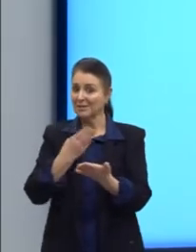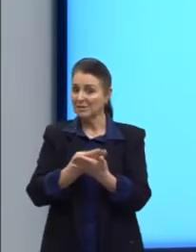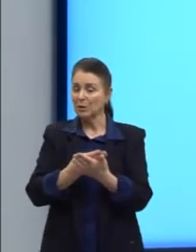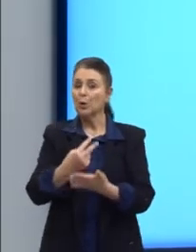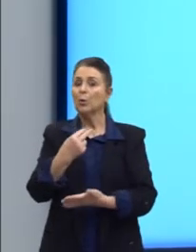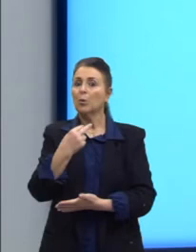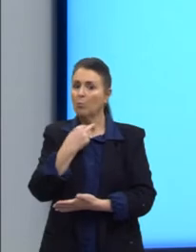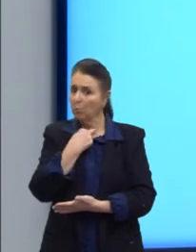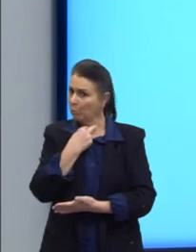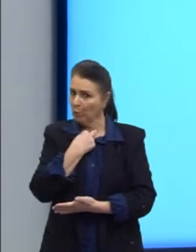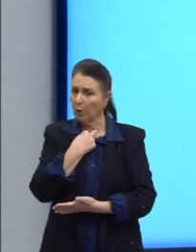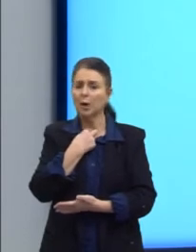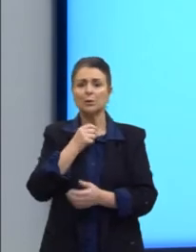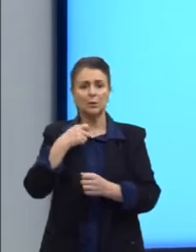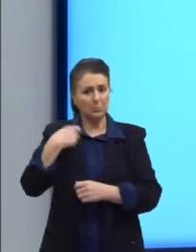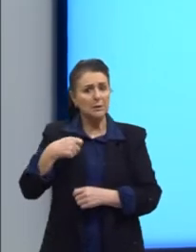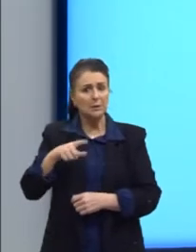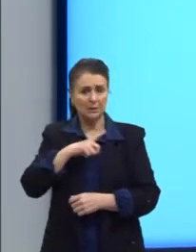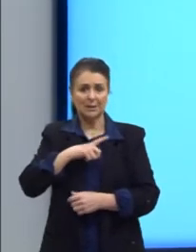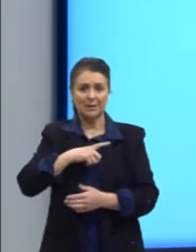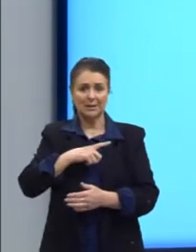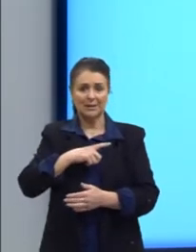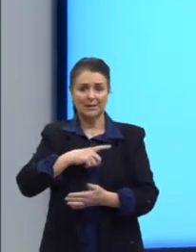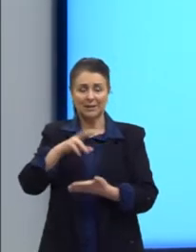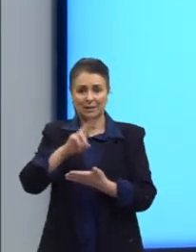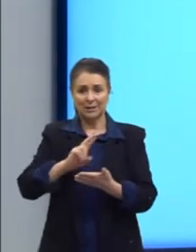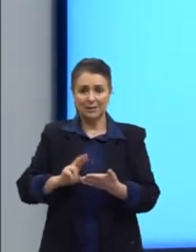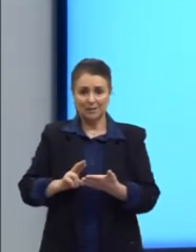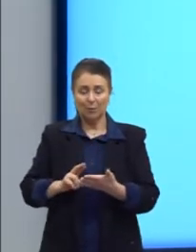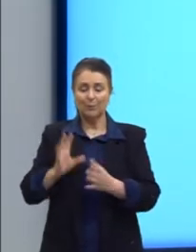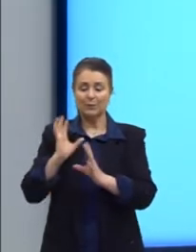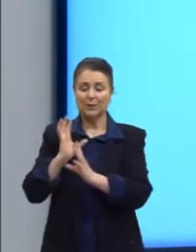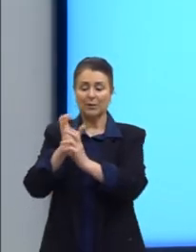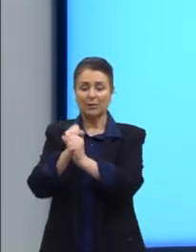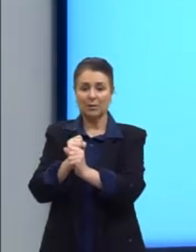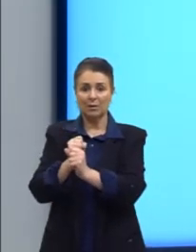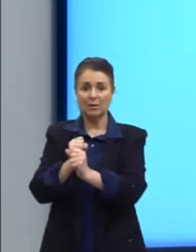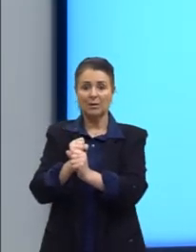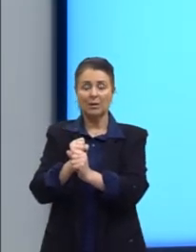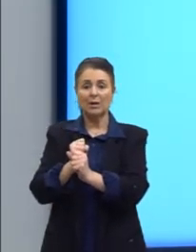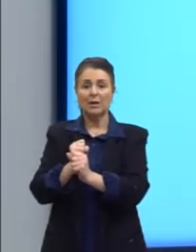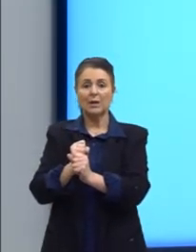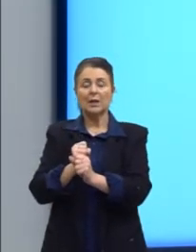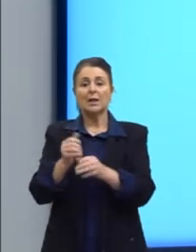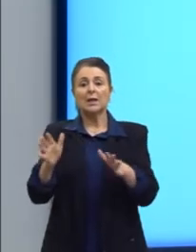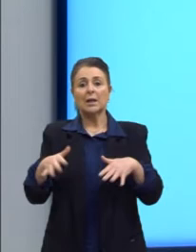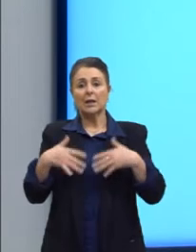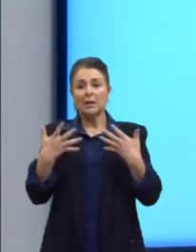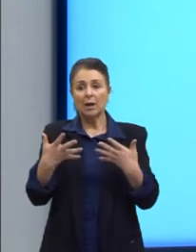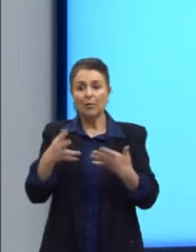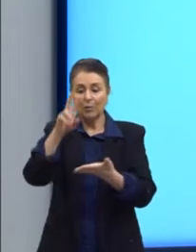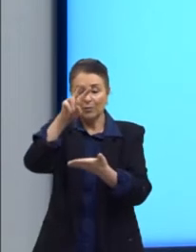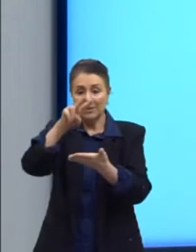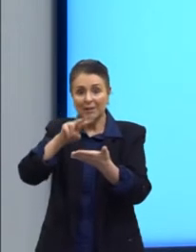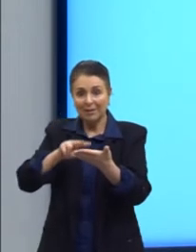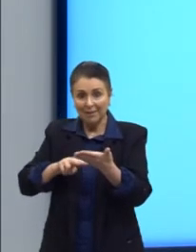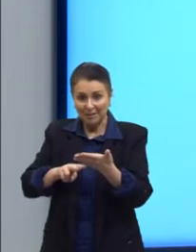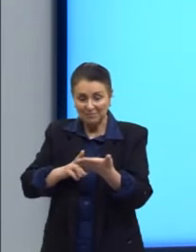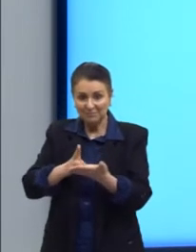e o que pode e deve ter. Na nossa conclusão, então, vamos terminar brevemente a nossa leitura.